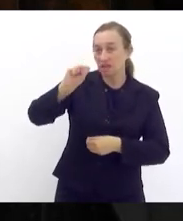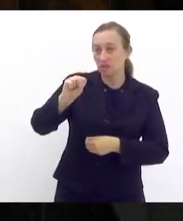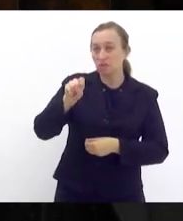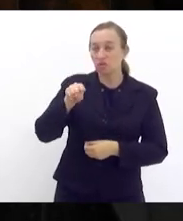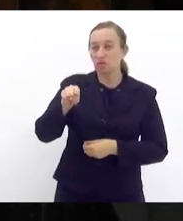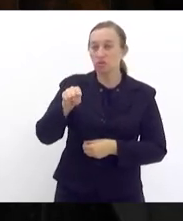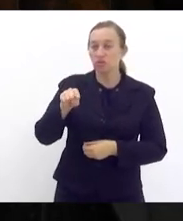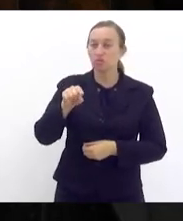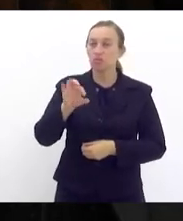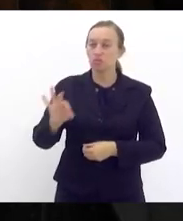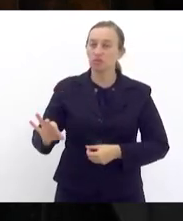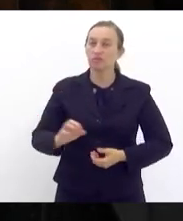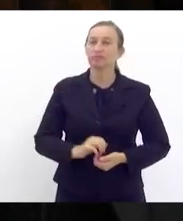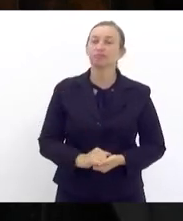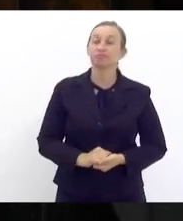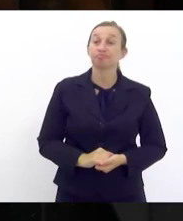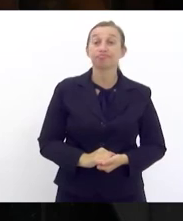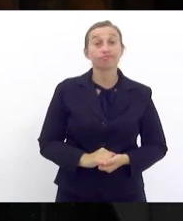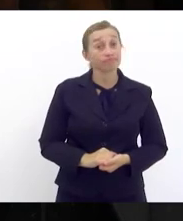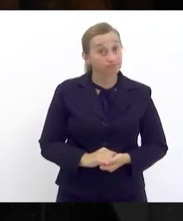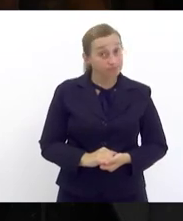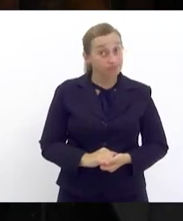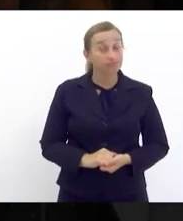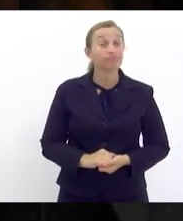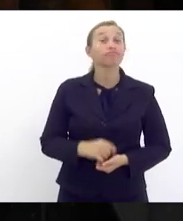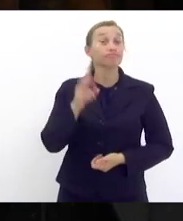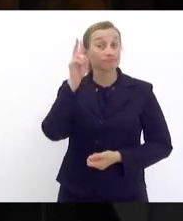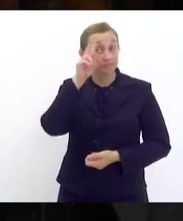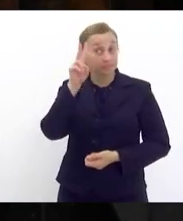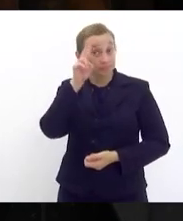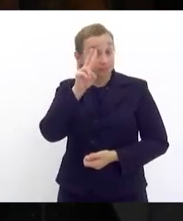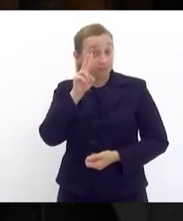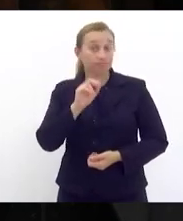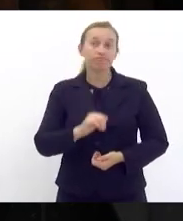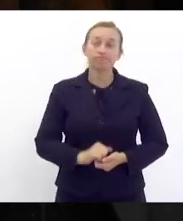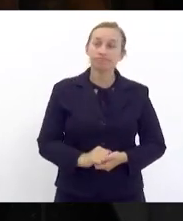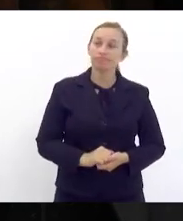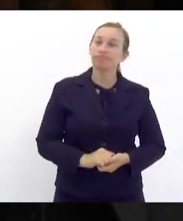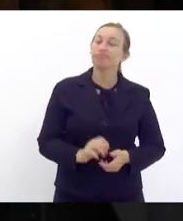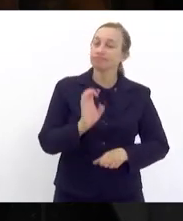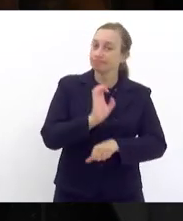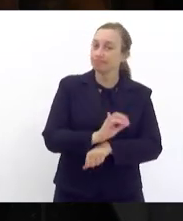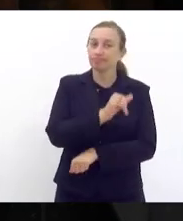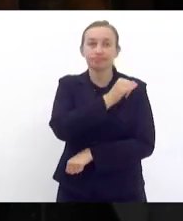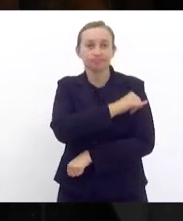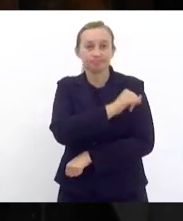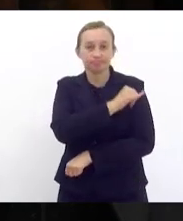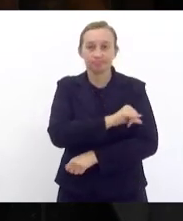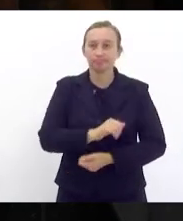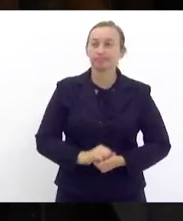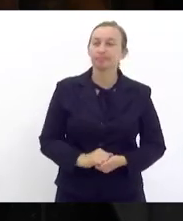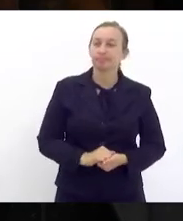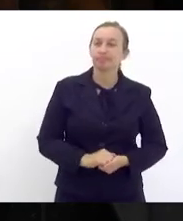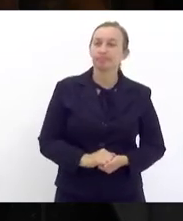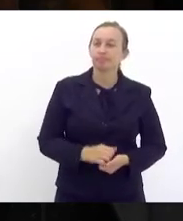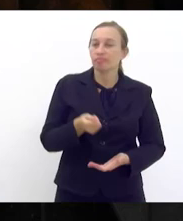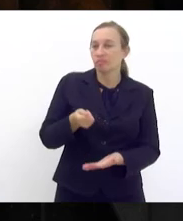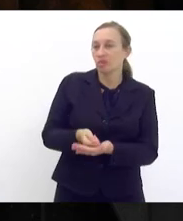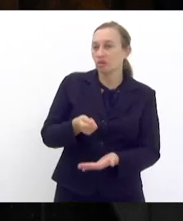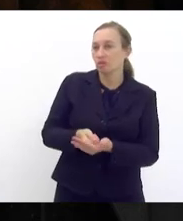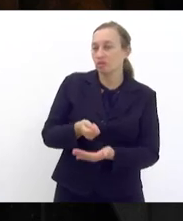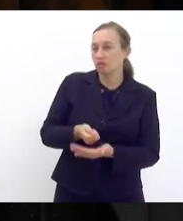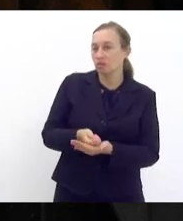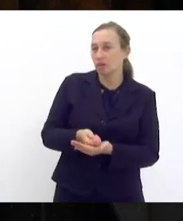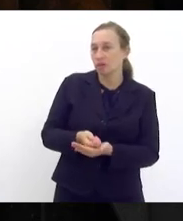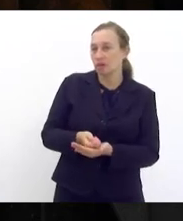percentuais. Cumpre lembrar que, em média, o Estado do Rio de Janeiro cobrava alíquotas